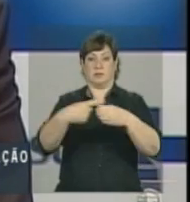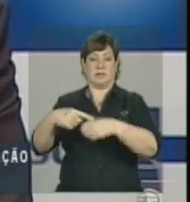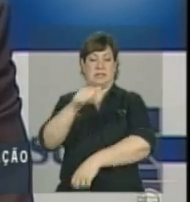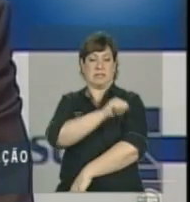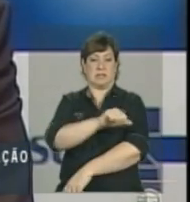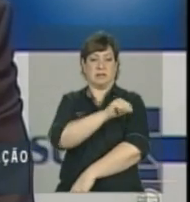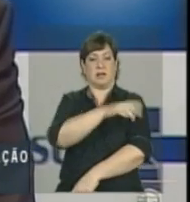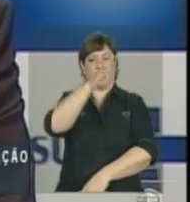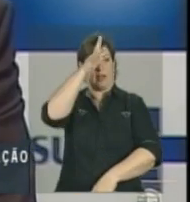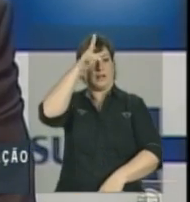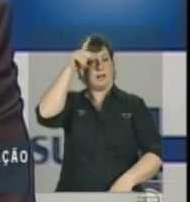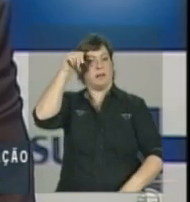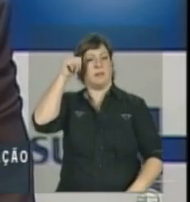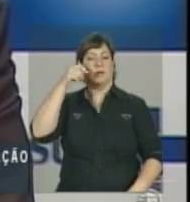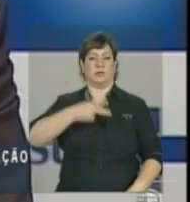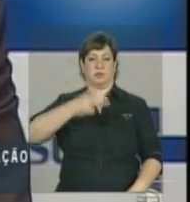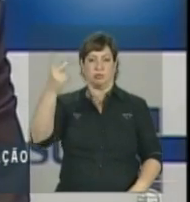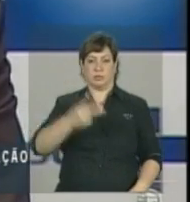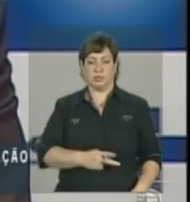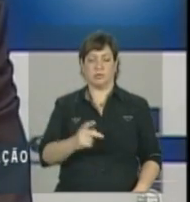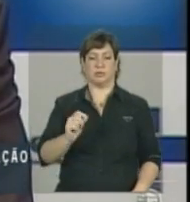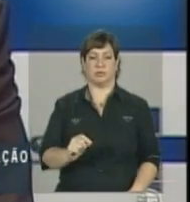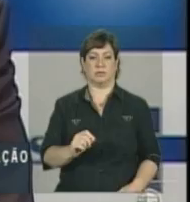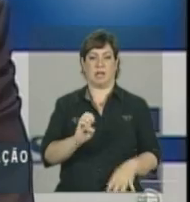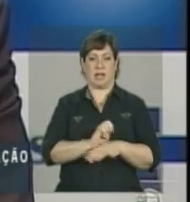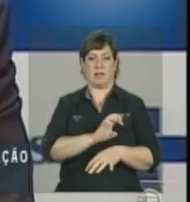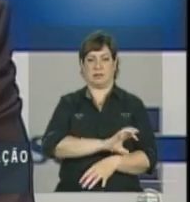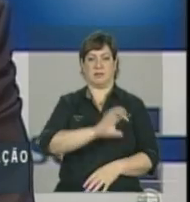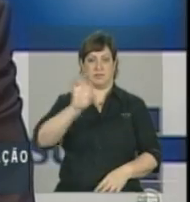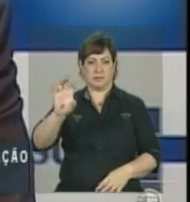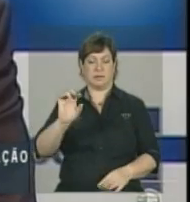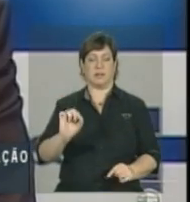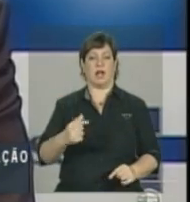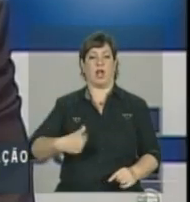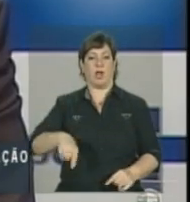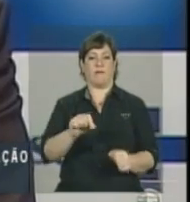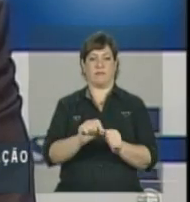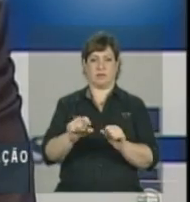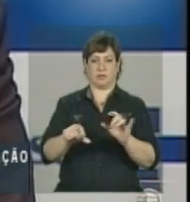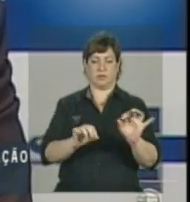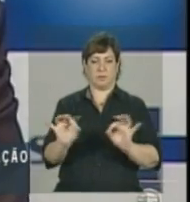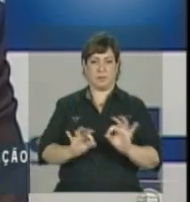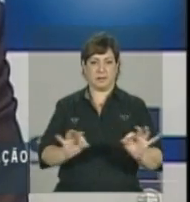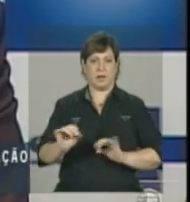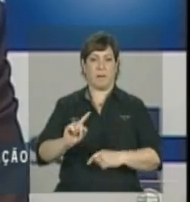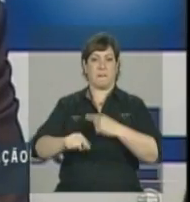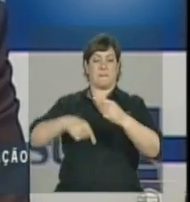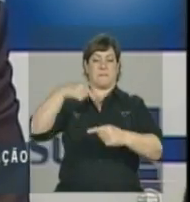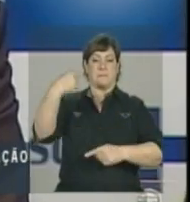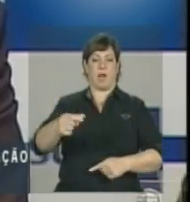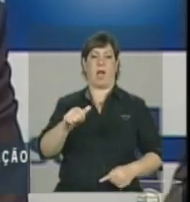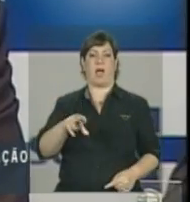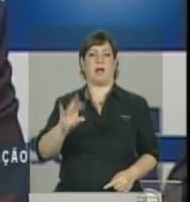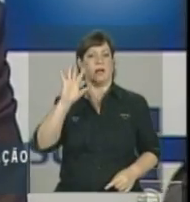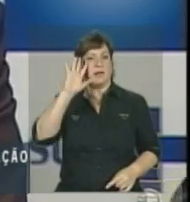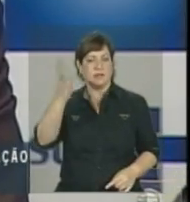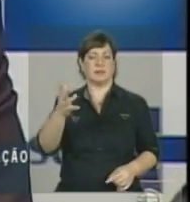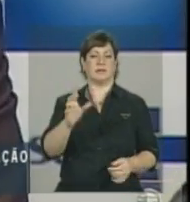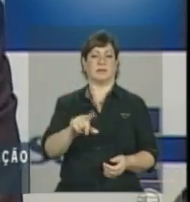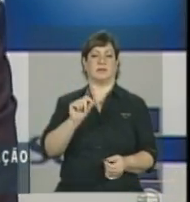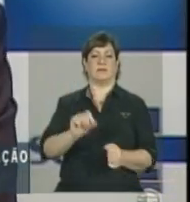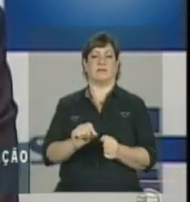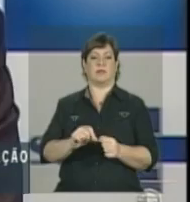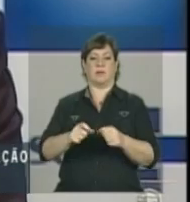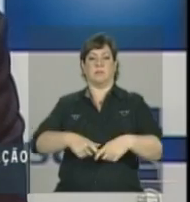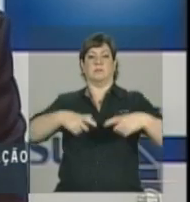em Manaus, foi a escolha que nós fizemos, e com um planejamento para, no próximo ano, definir a ampliação